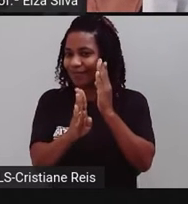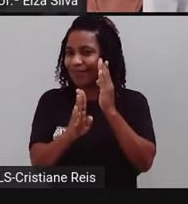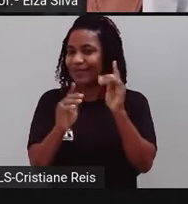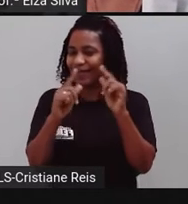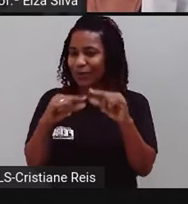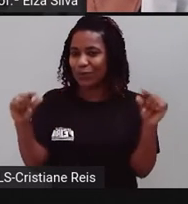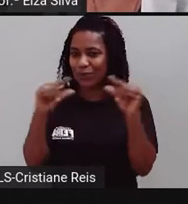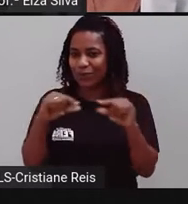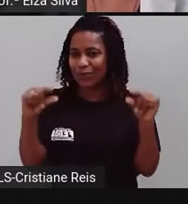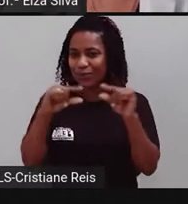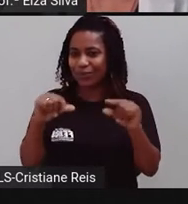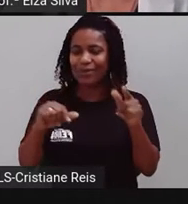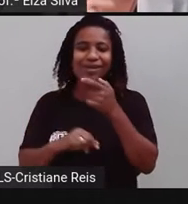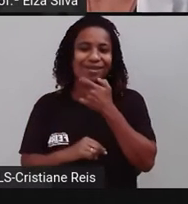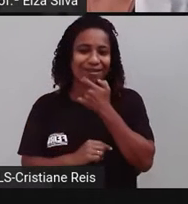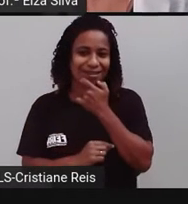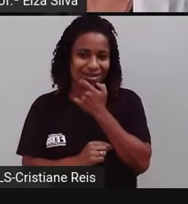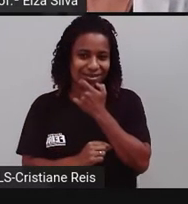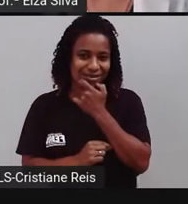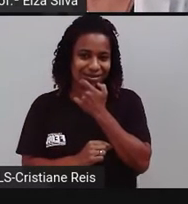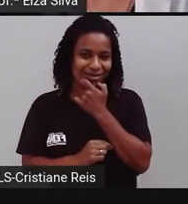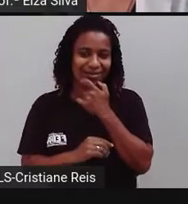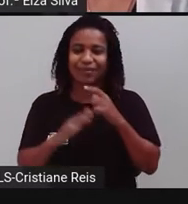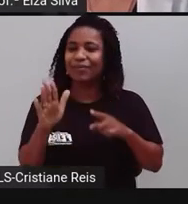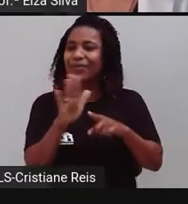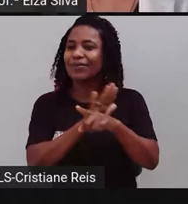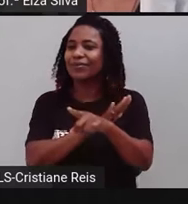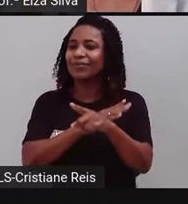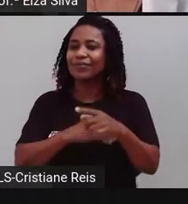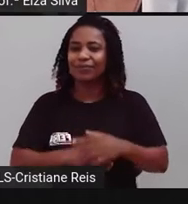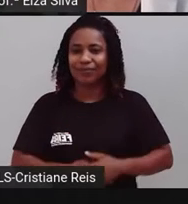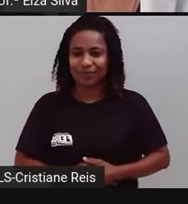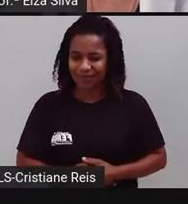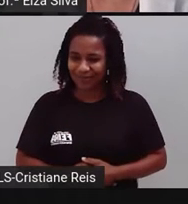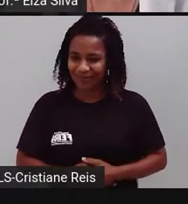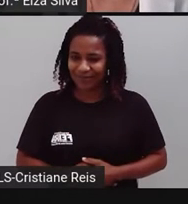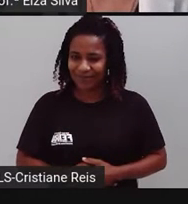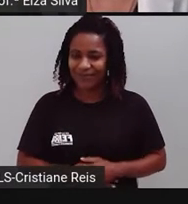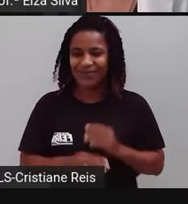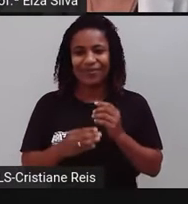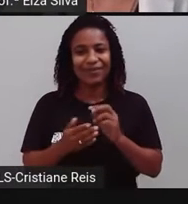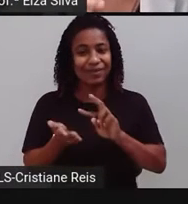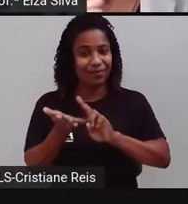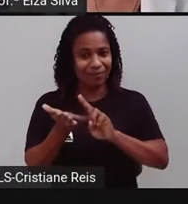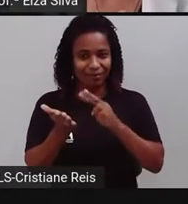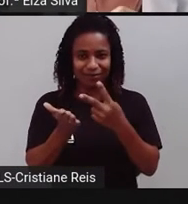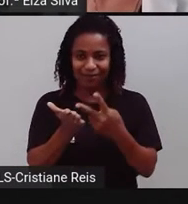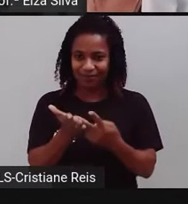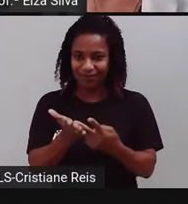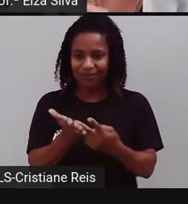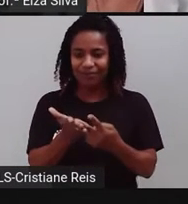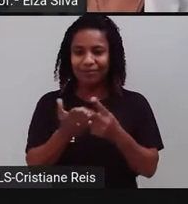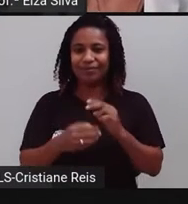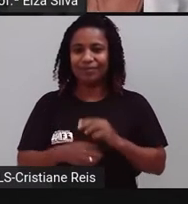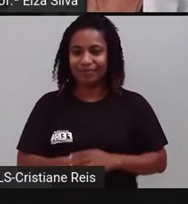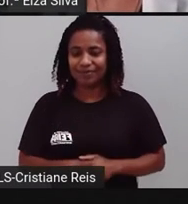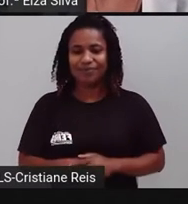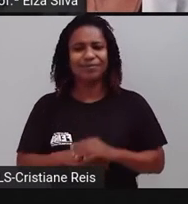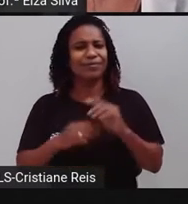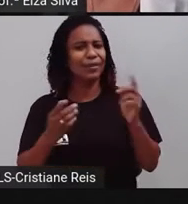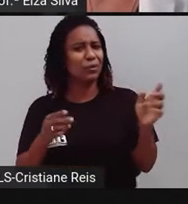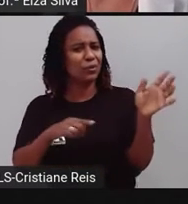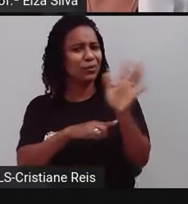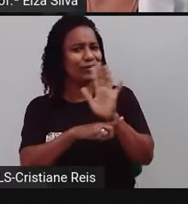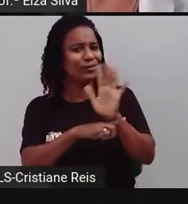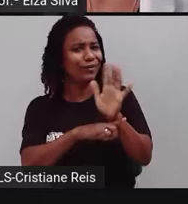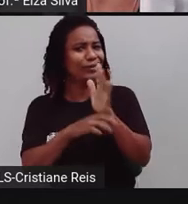legendas em inglês. E eu te pergunto, what are they talking about? Então sobre o que é que eles